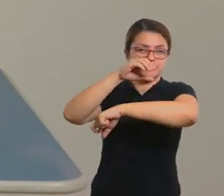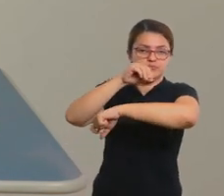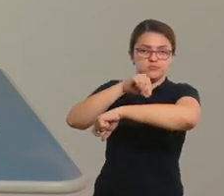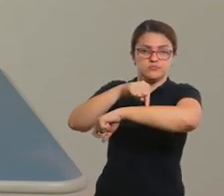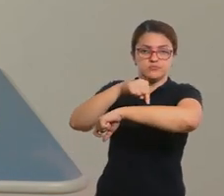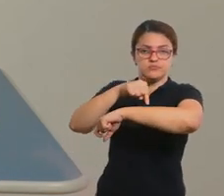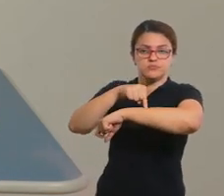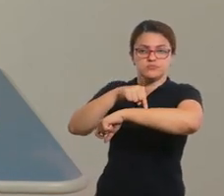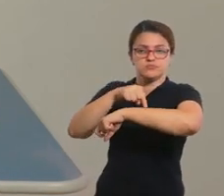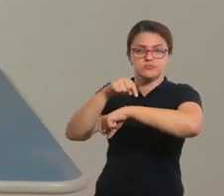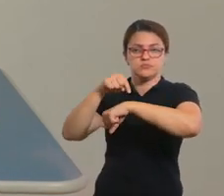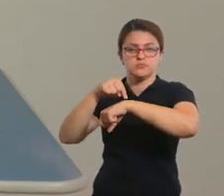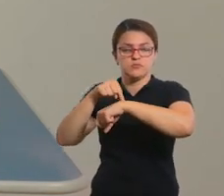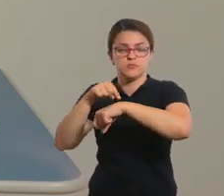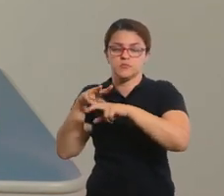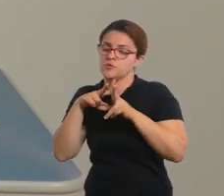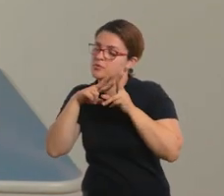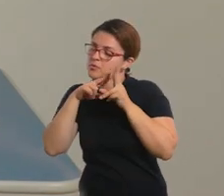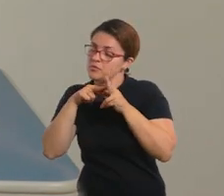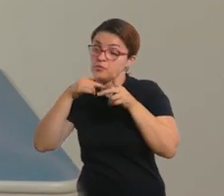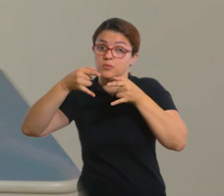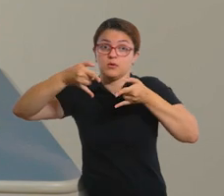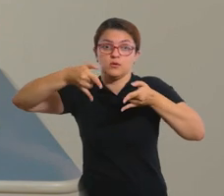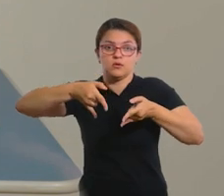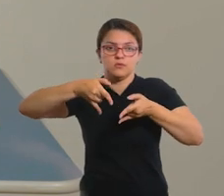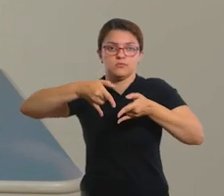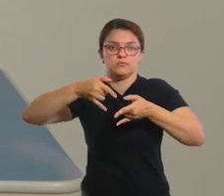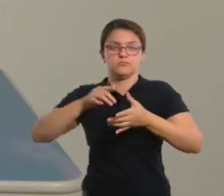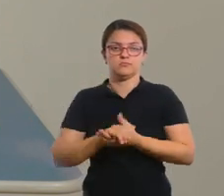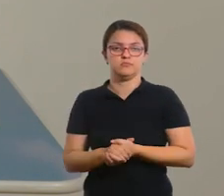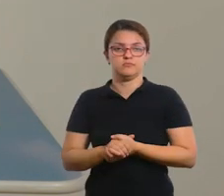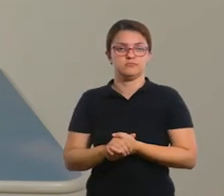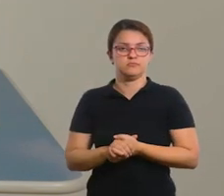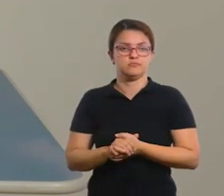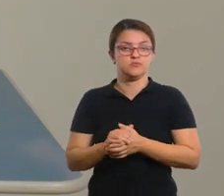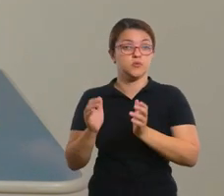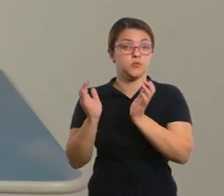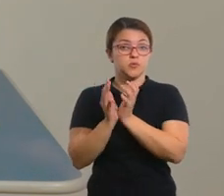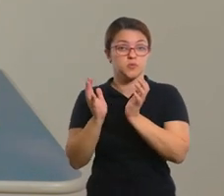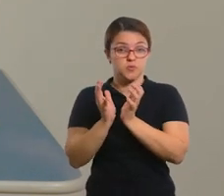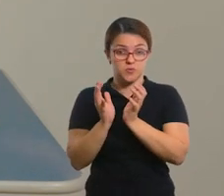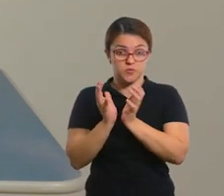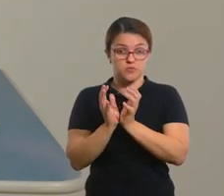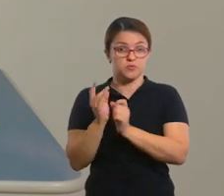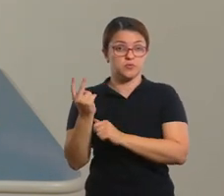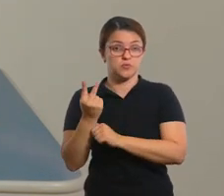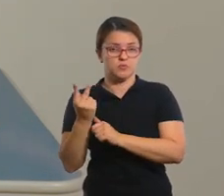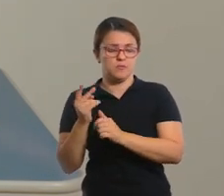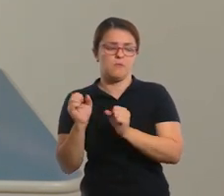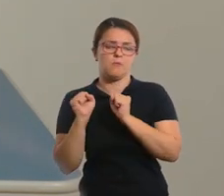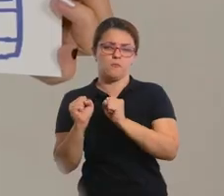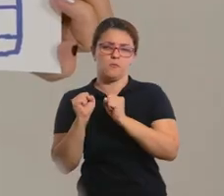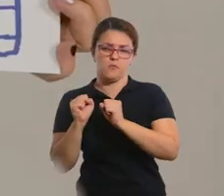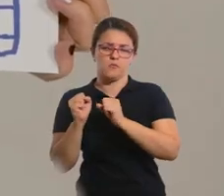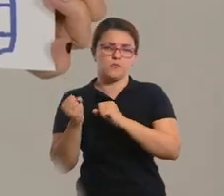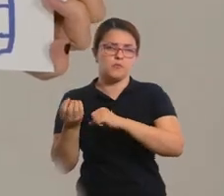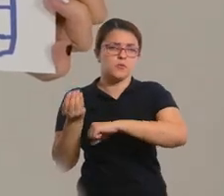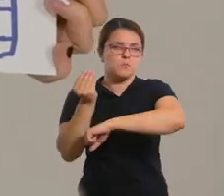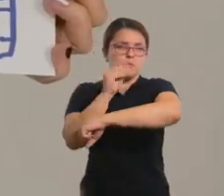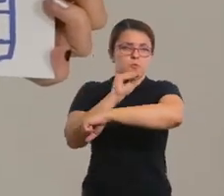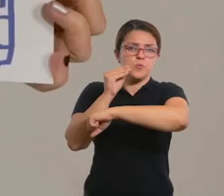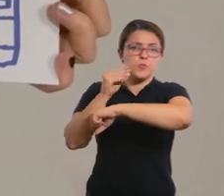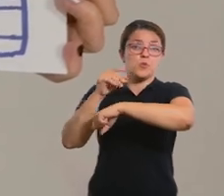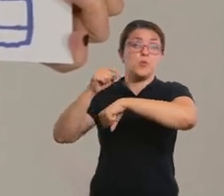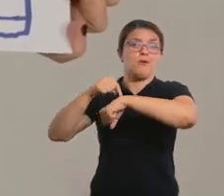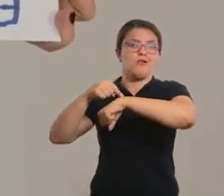E o momento que eu dormi, eu desenhei uma cama. O Eja Termo 2 pode também acrescentar aqui em cima